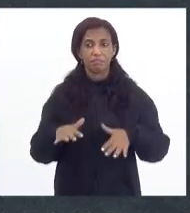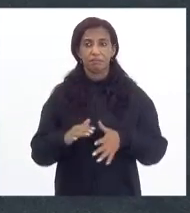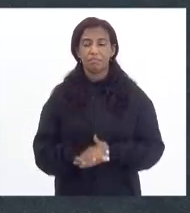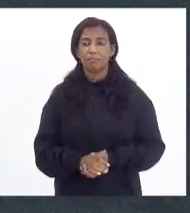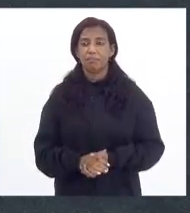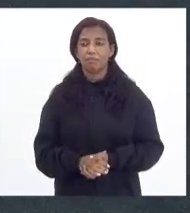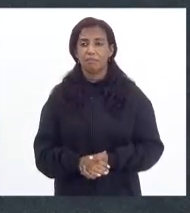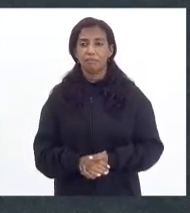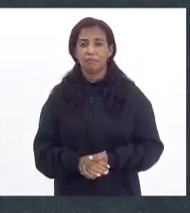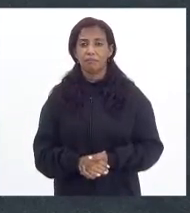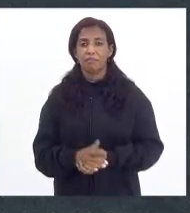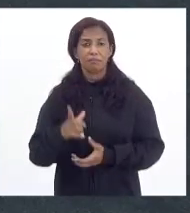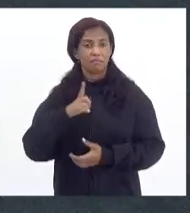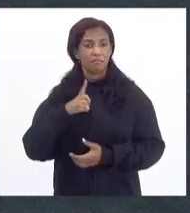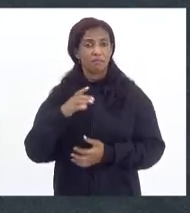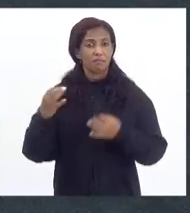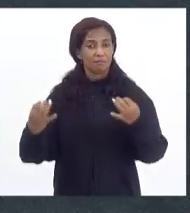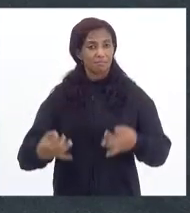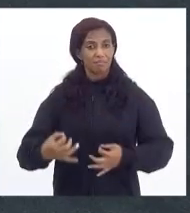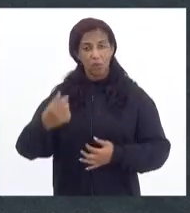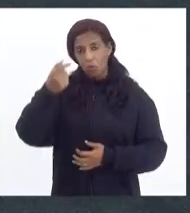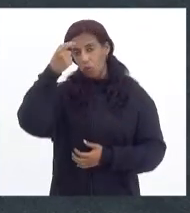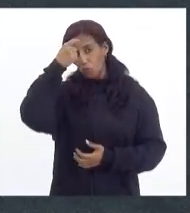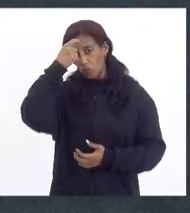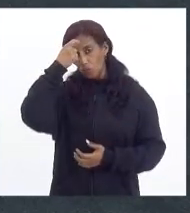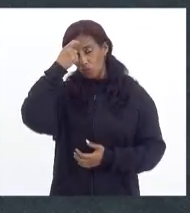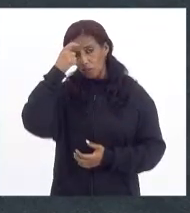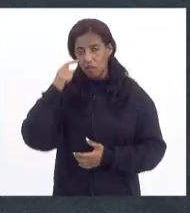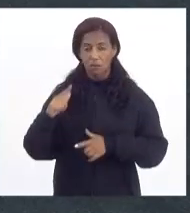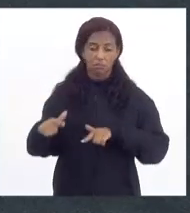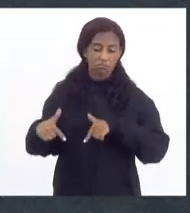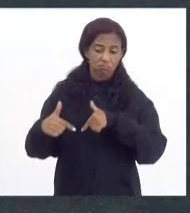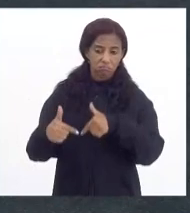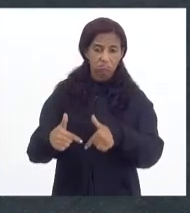E a gente quer ter exatamente consciência do que a gente está fazendo.